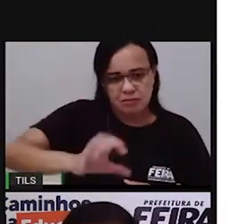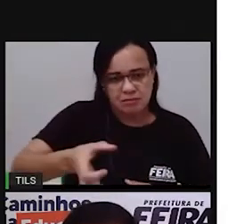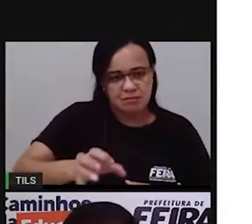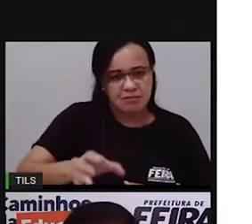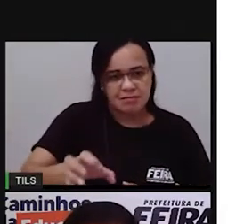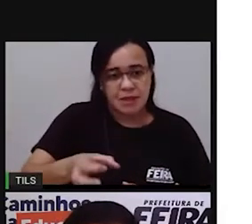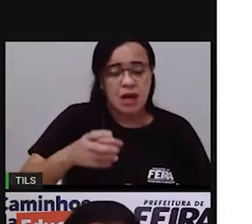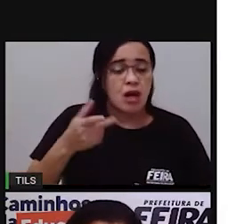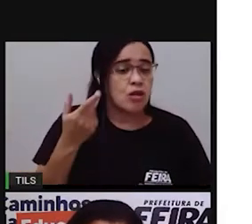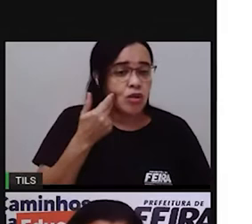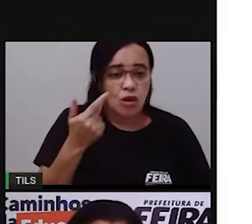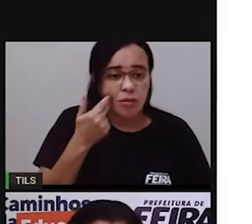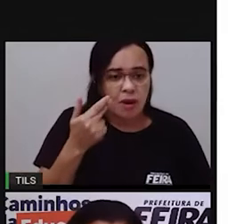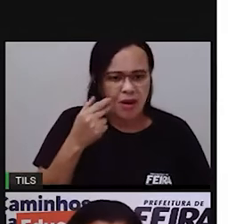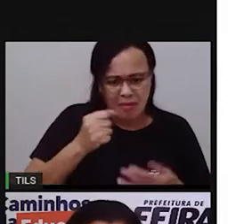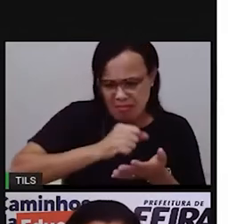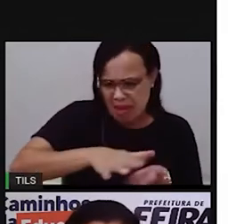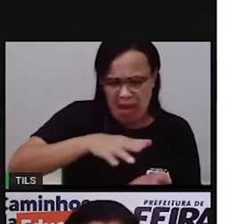desperdiçando